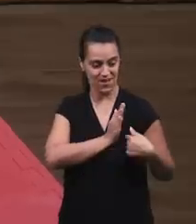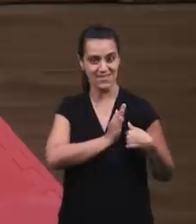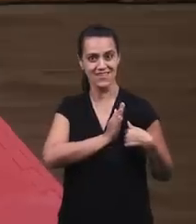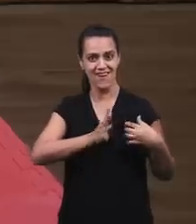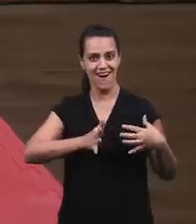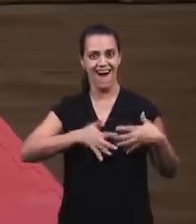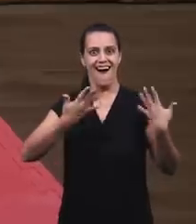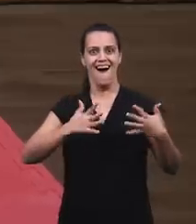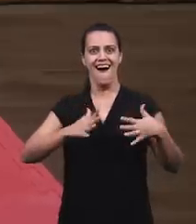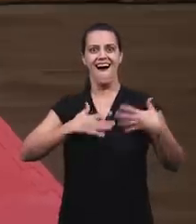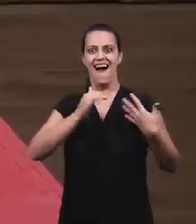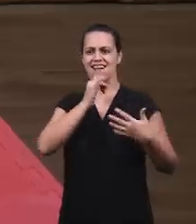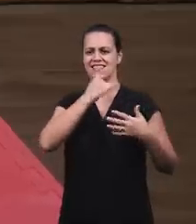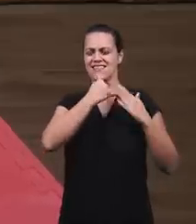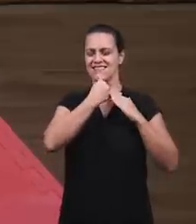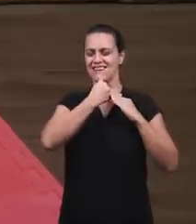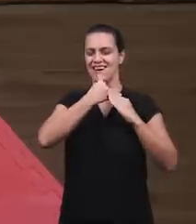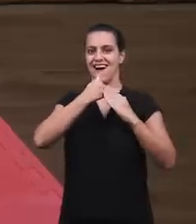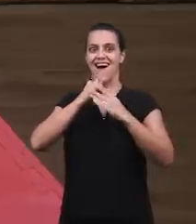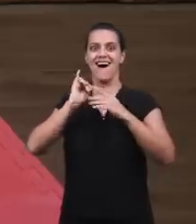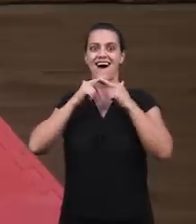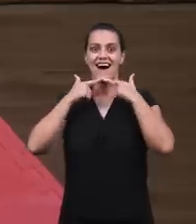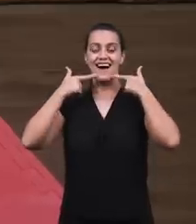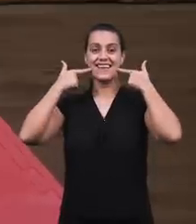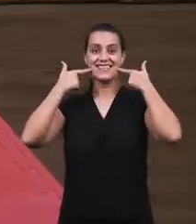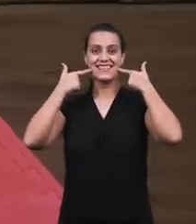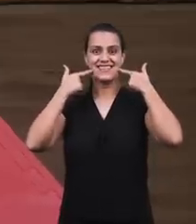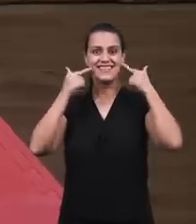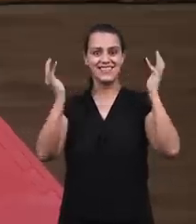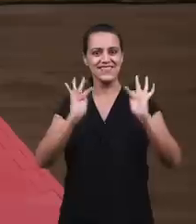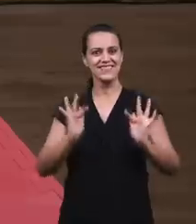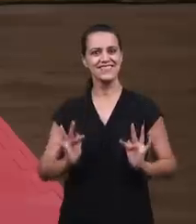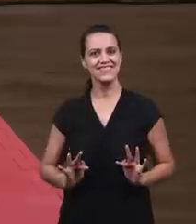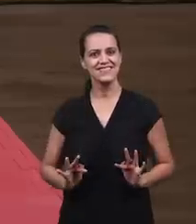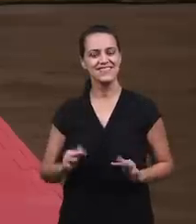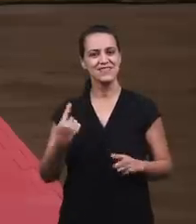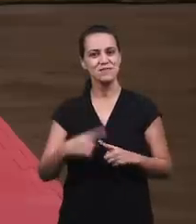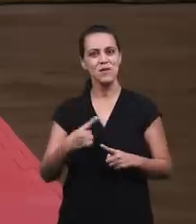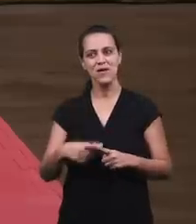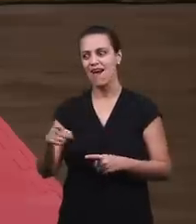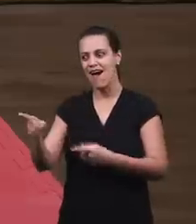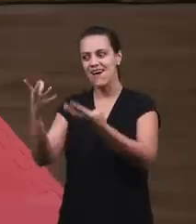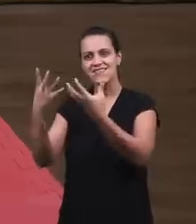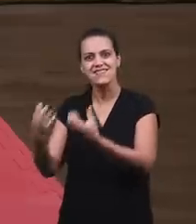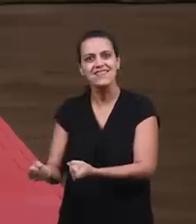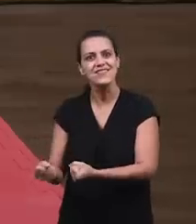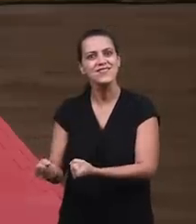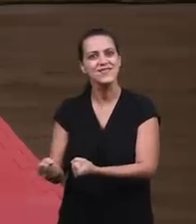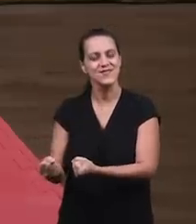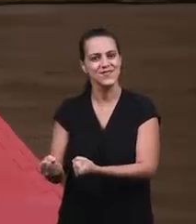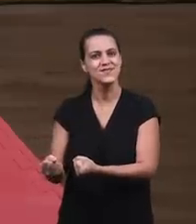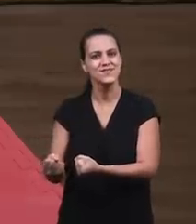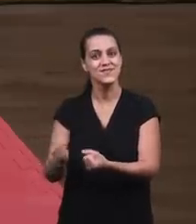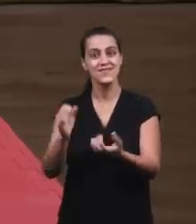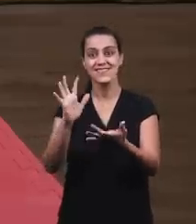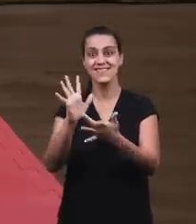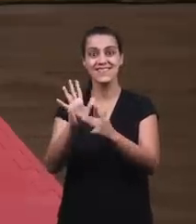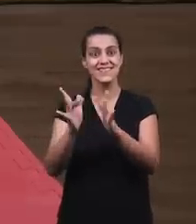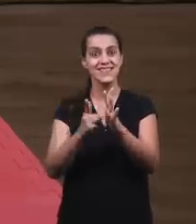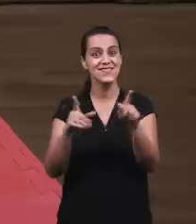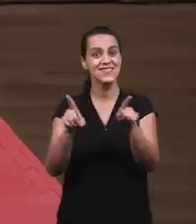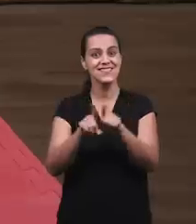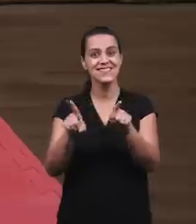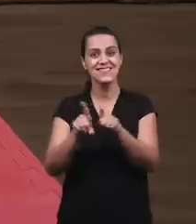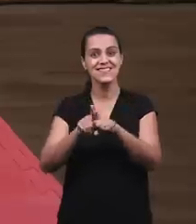ficou muito feliz Porque o rei atendeu o seu pedido Jesus, ele é o